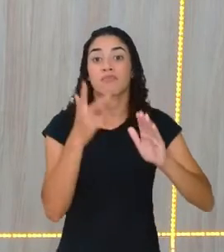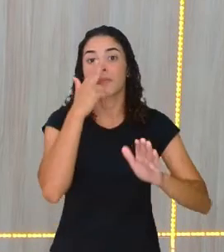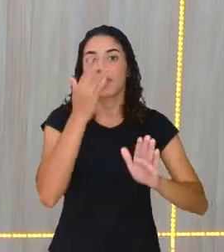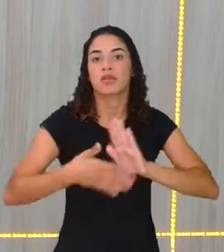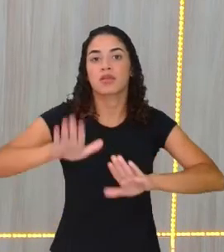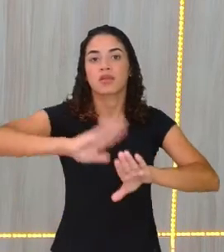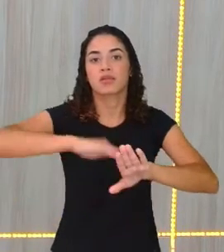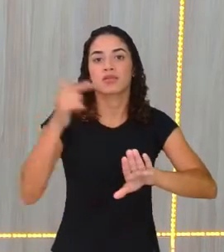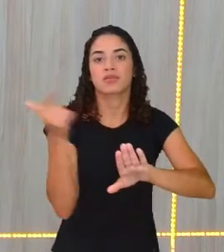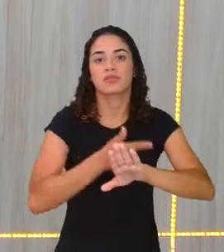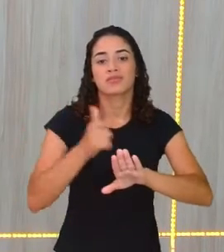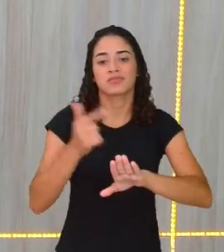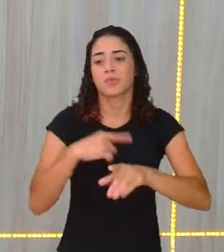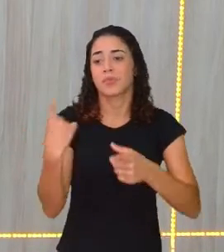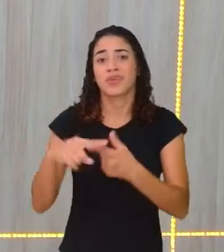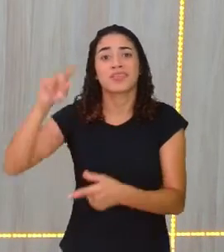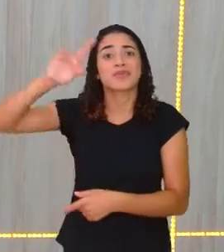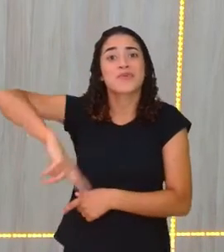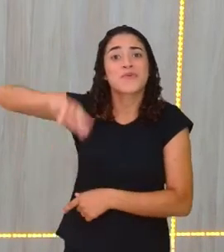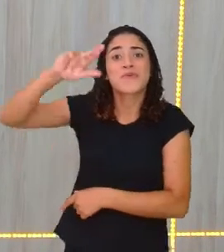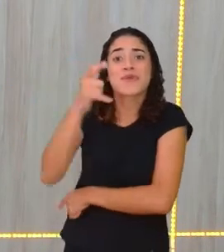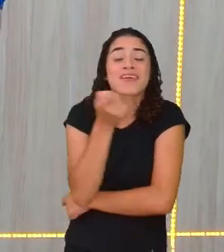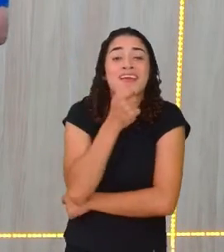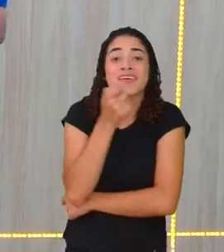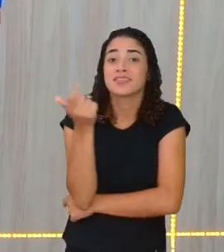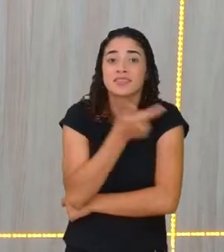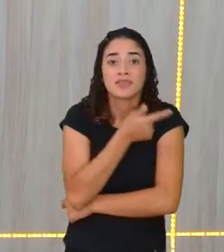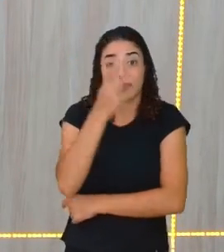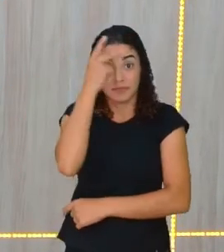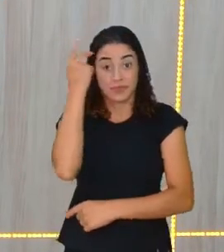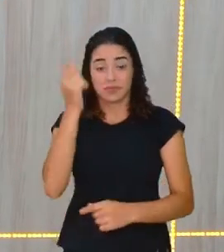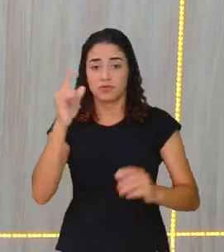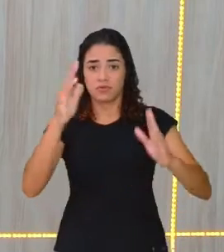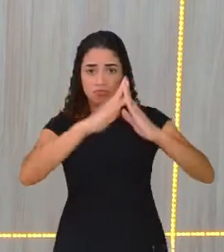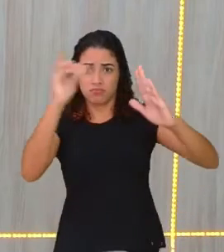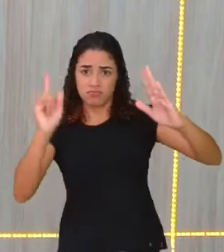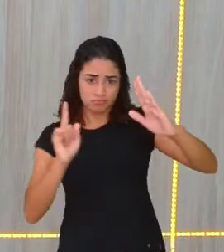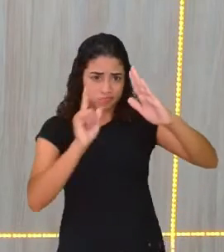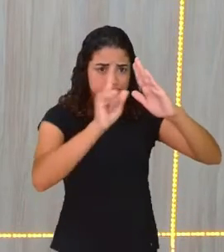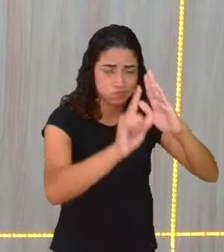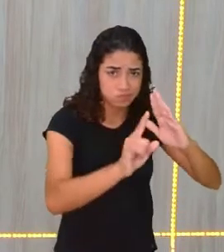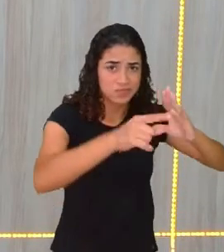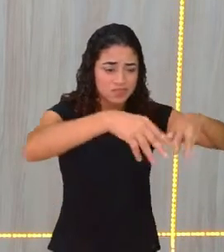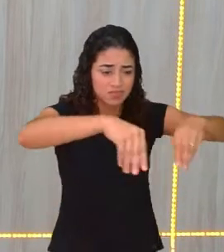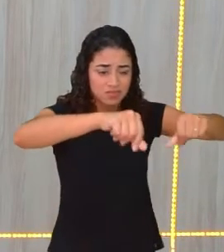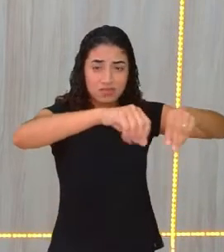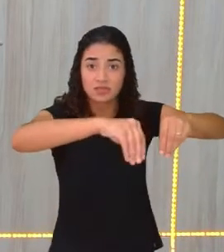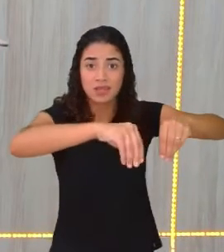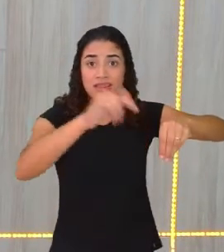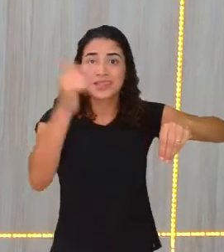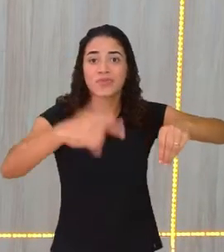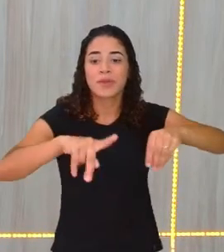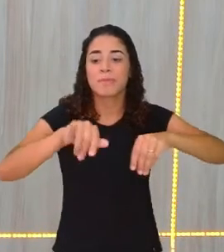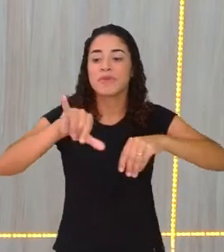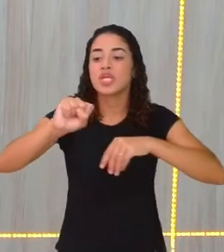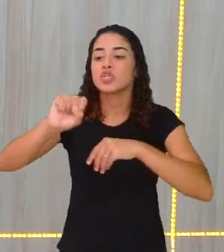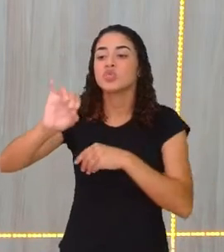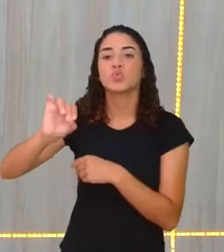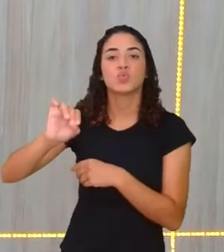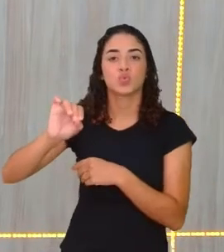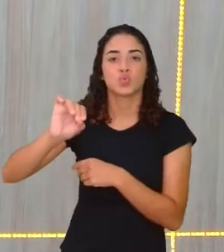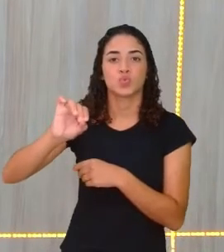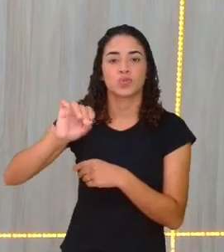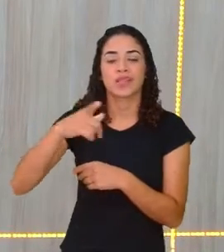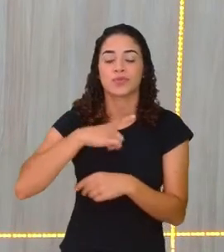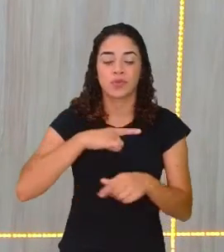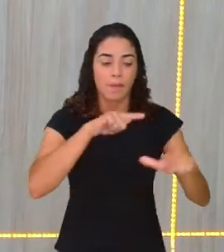engraçado. Então, ninguém podia entrar nela, não. Porque na casa não tinha chão, não tinha piso, minha gente. Eu não